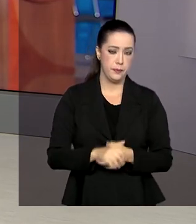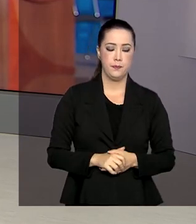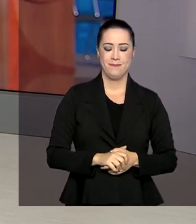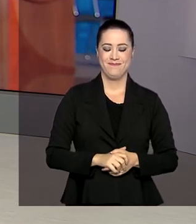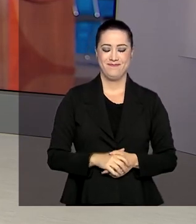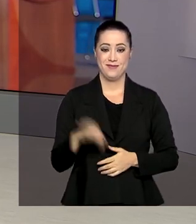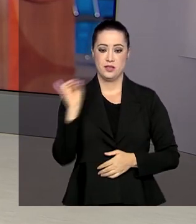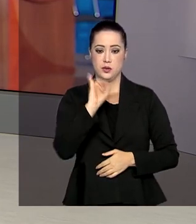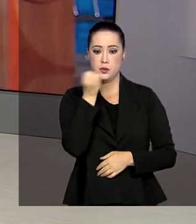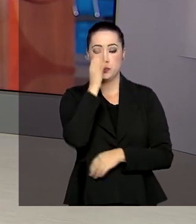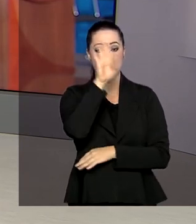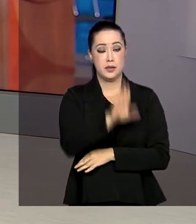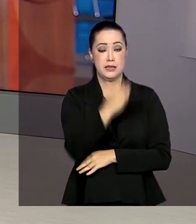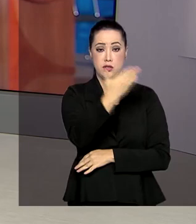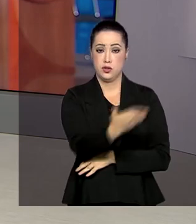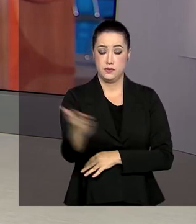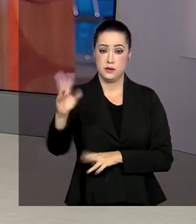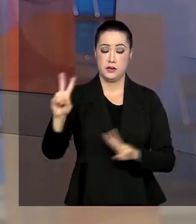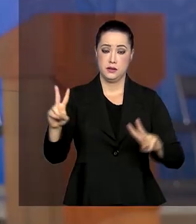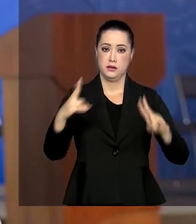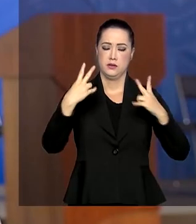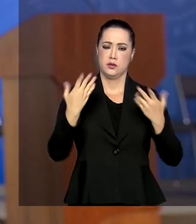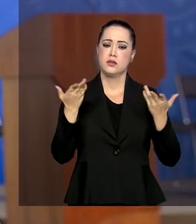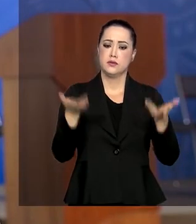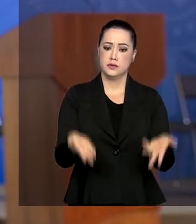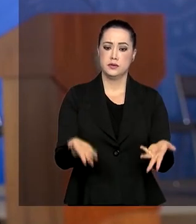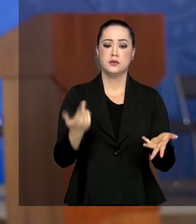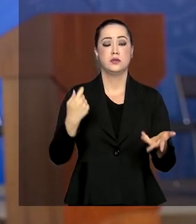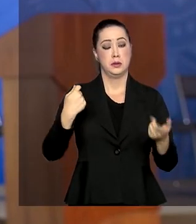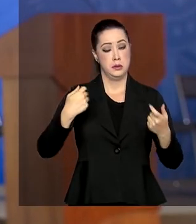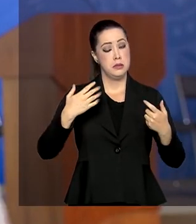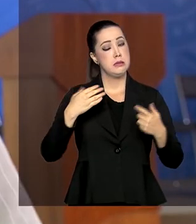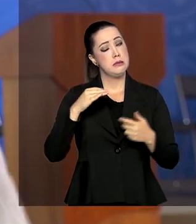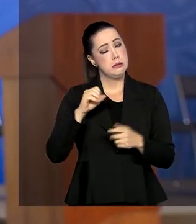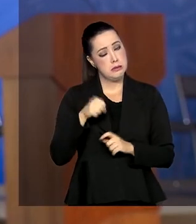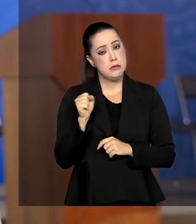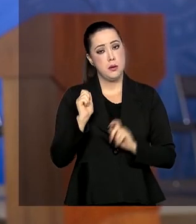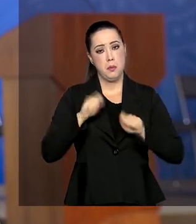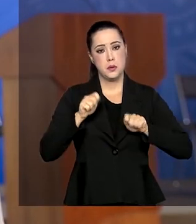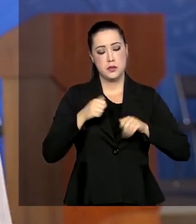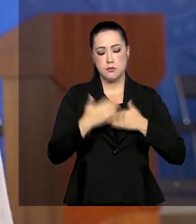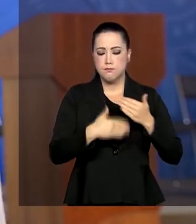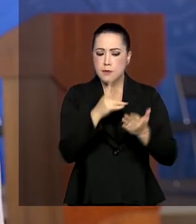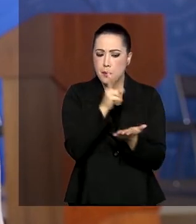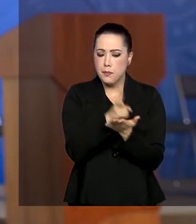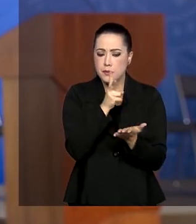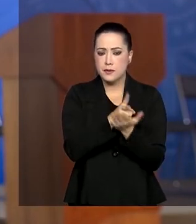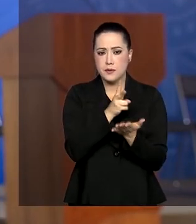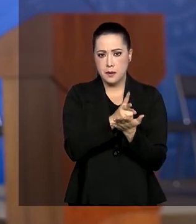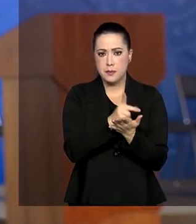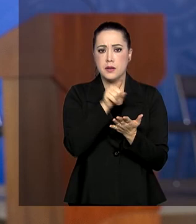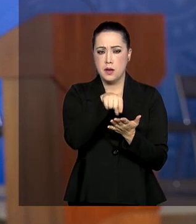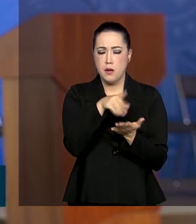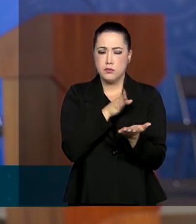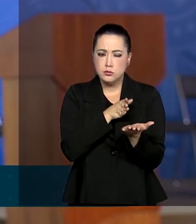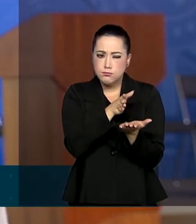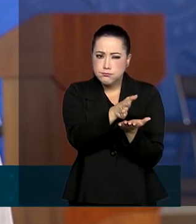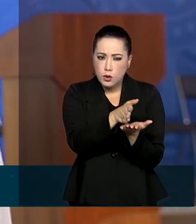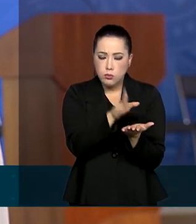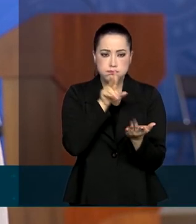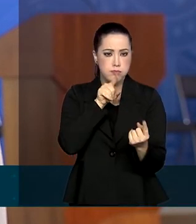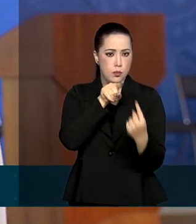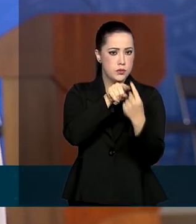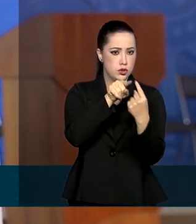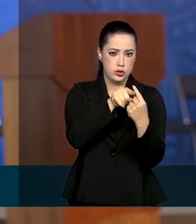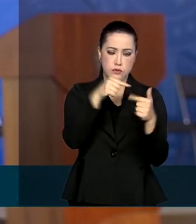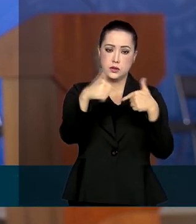Oi, Roberto. Boa tarde a você, a todos que nos acompanham. Olha, deve ser mantida, sim, a mesma linha de atuação.